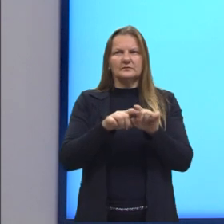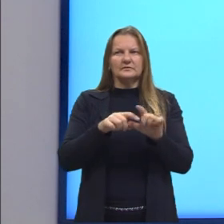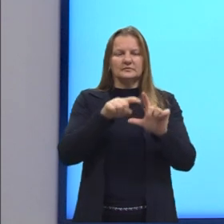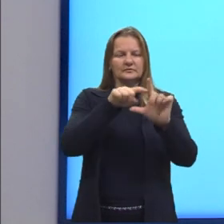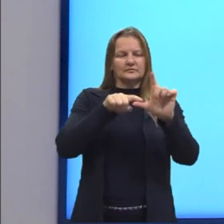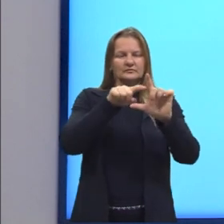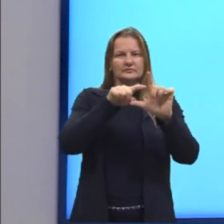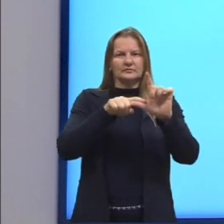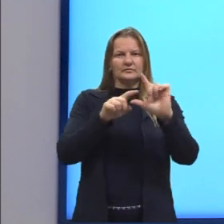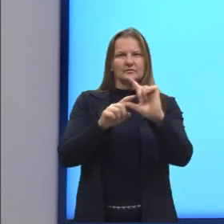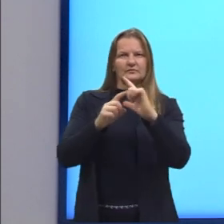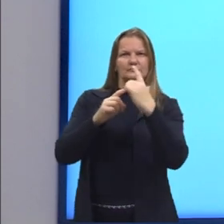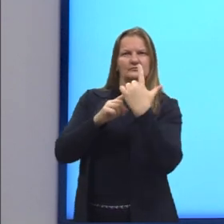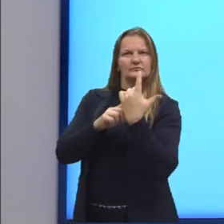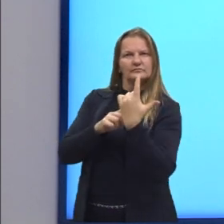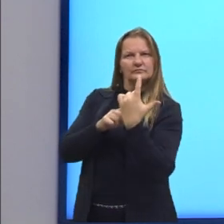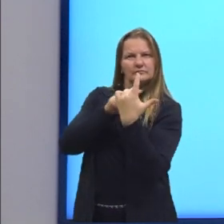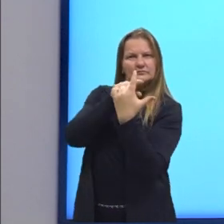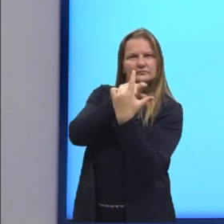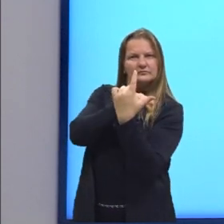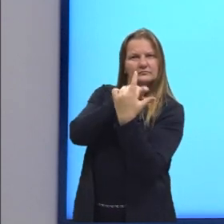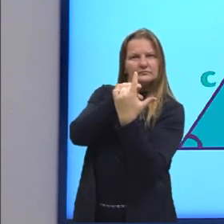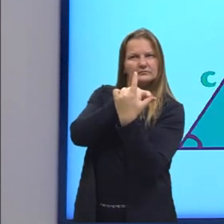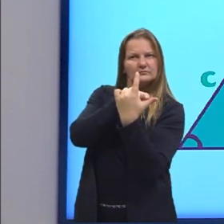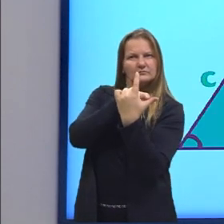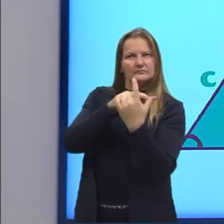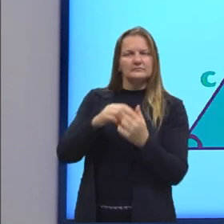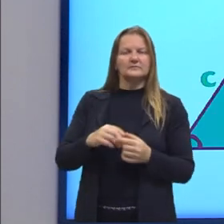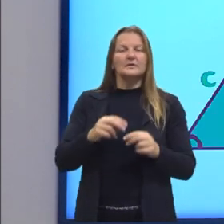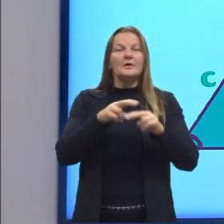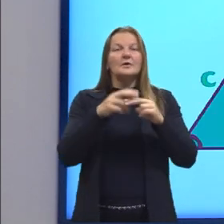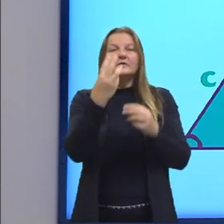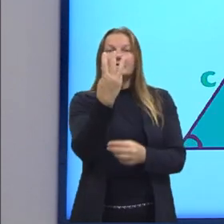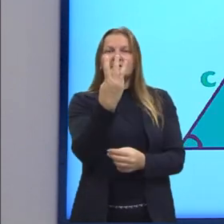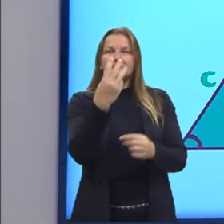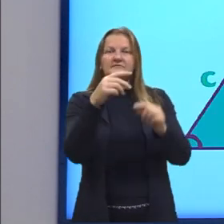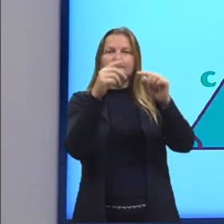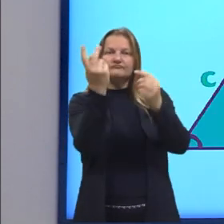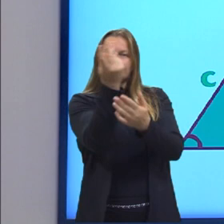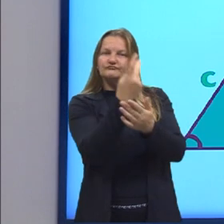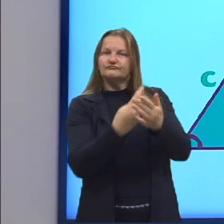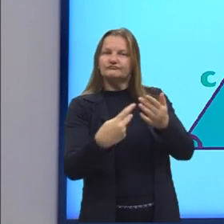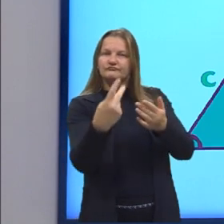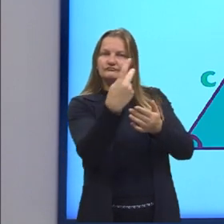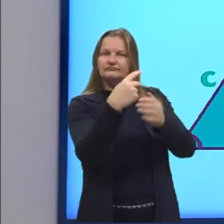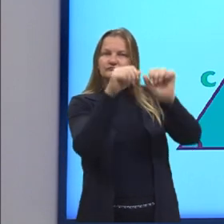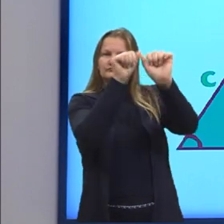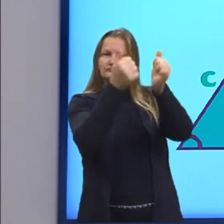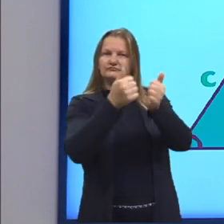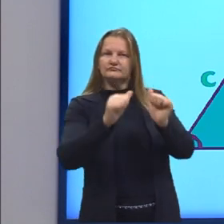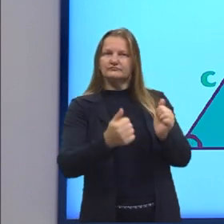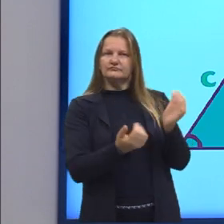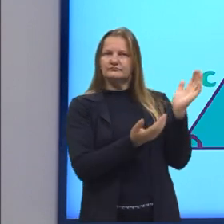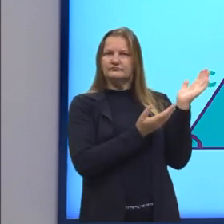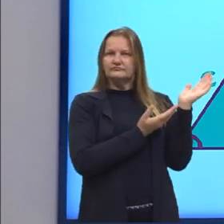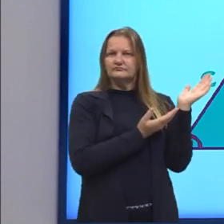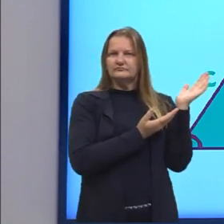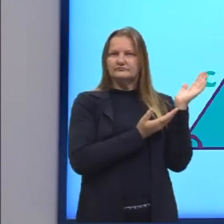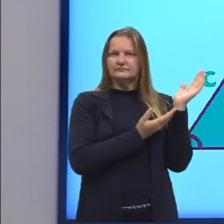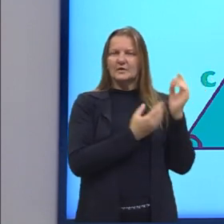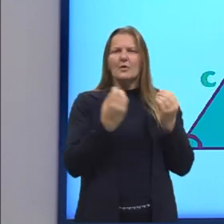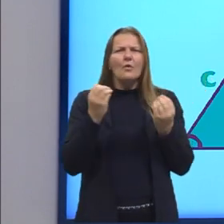de 90 graus. A partir destas figuras, que nós vamos criar, então, as